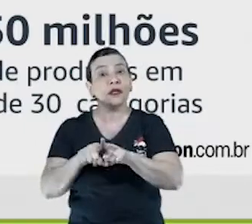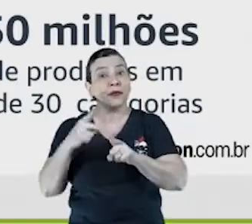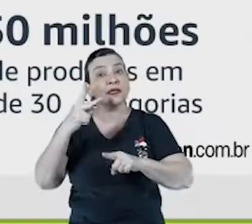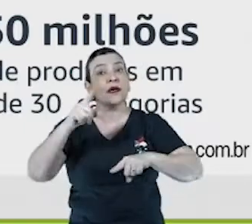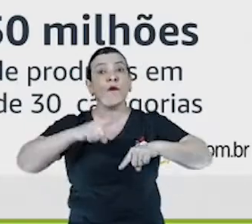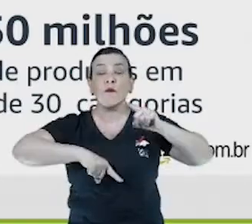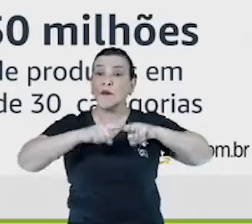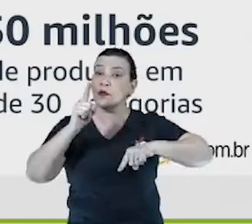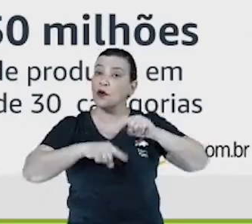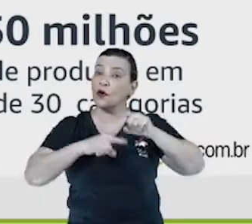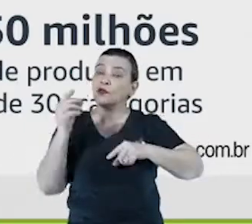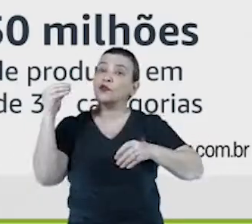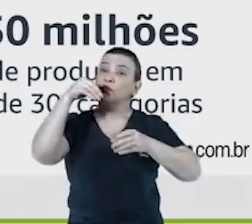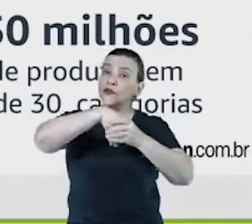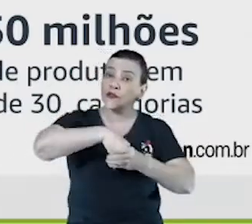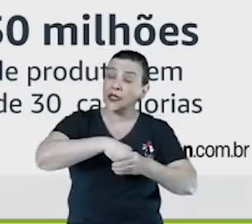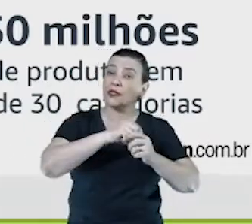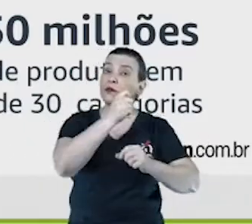para vender dentro da Amazon.